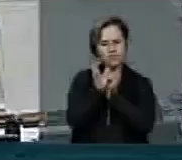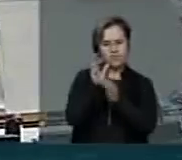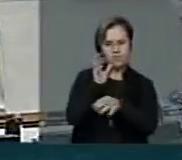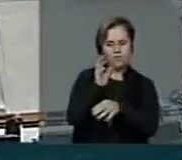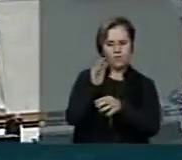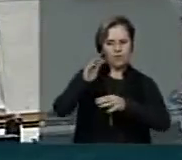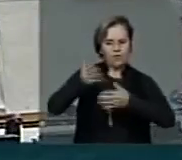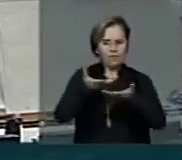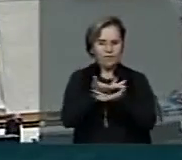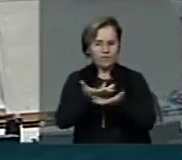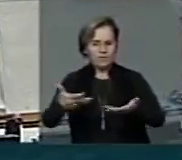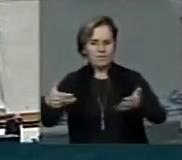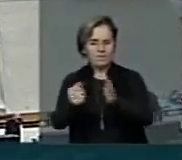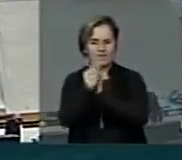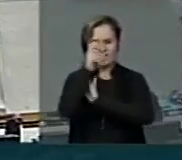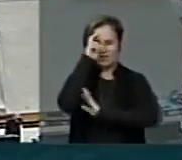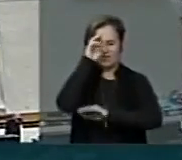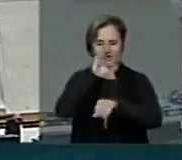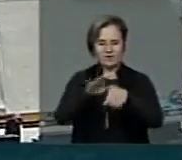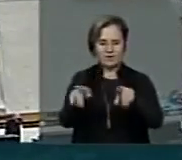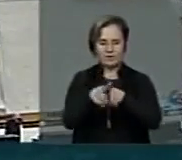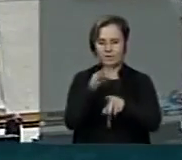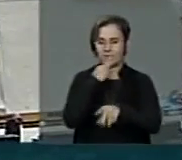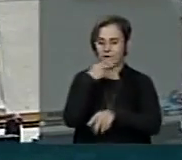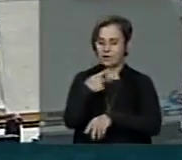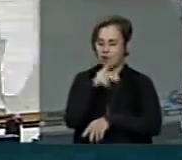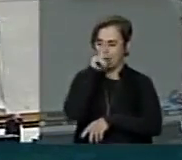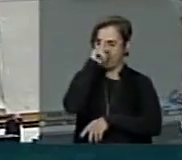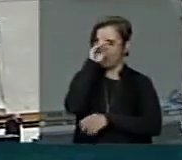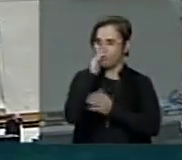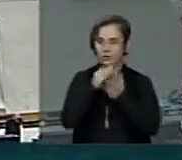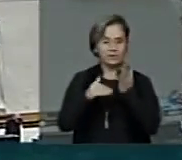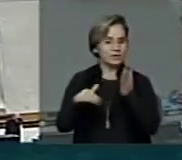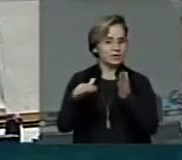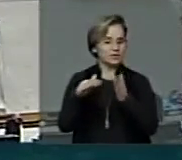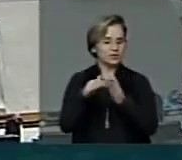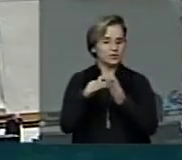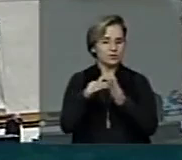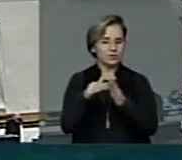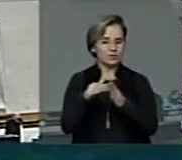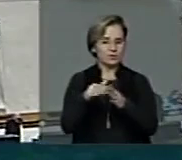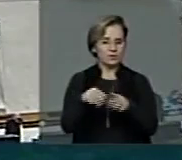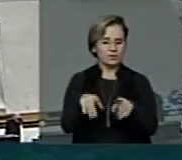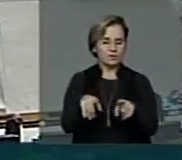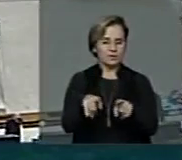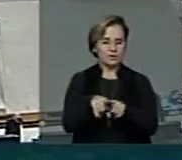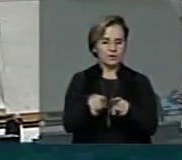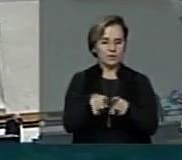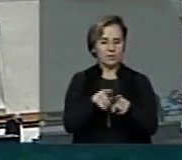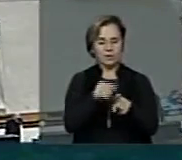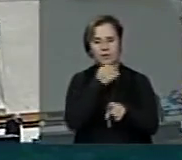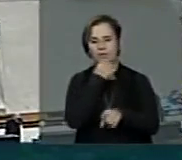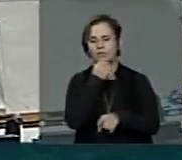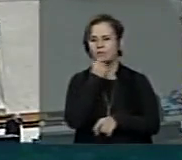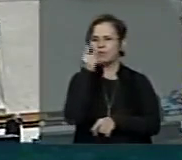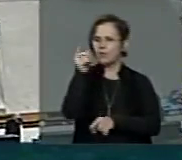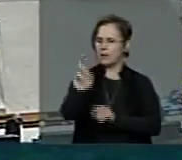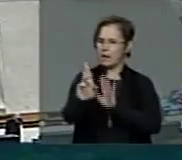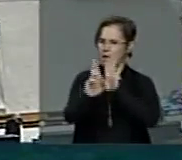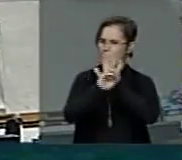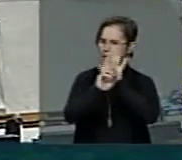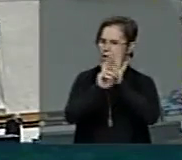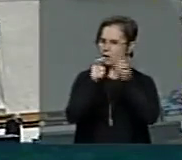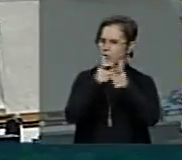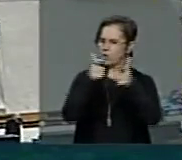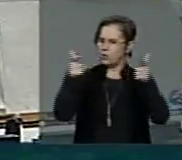reconhecer aqui a força de todos, o Adão que representa lá um grande